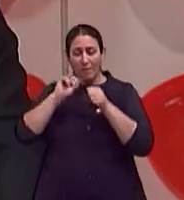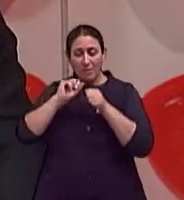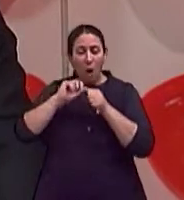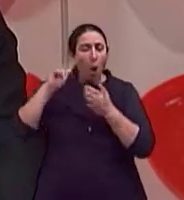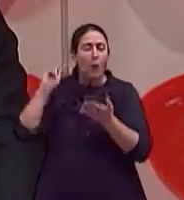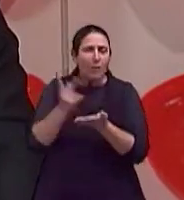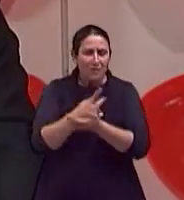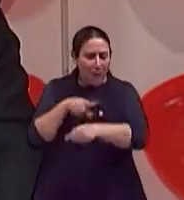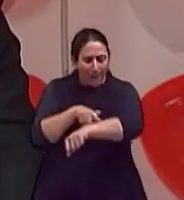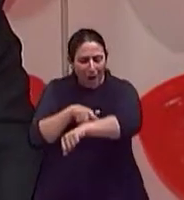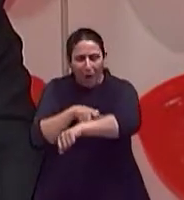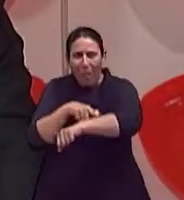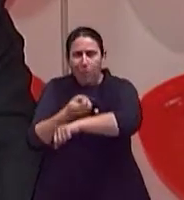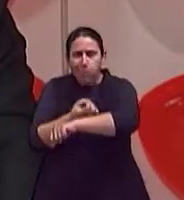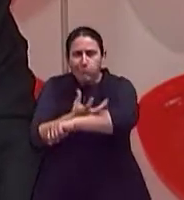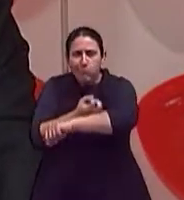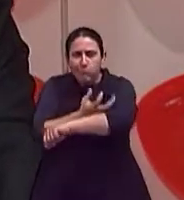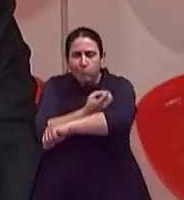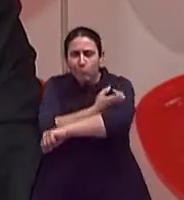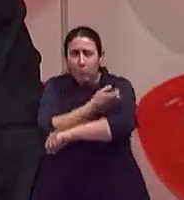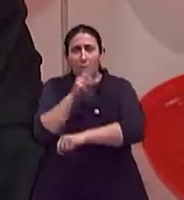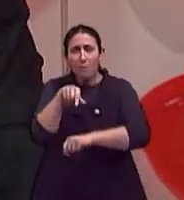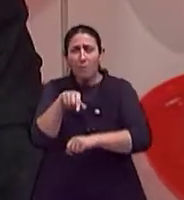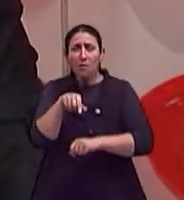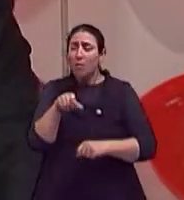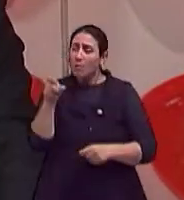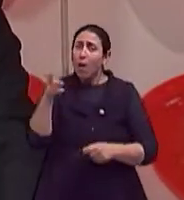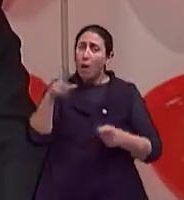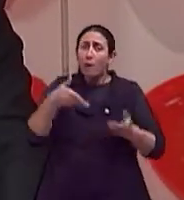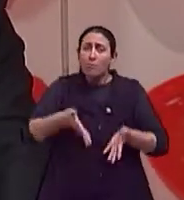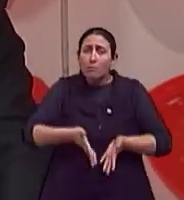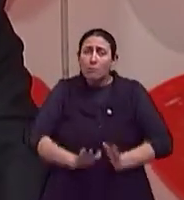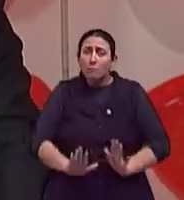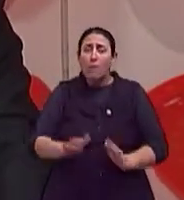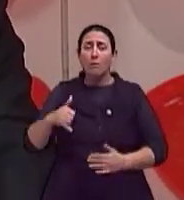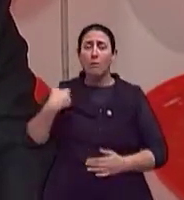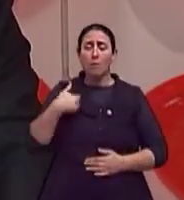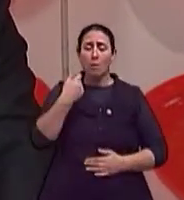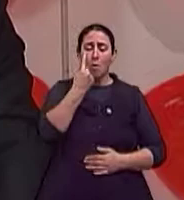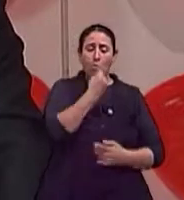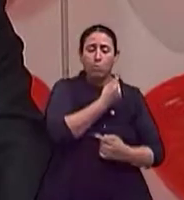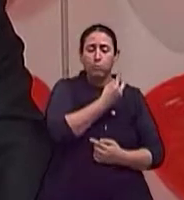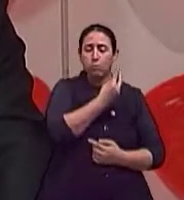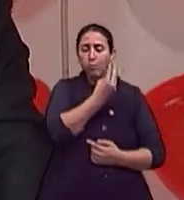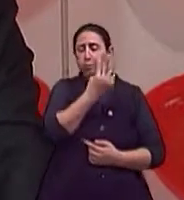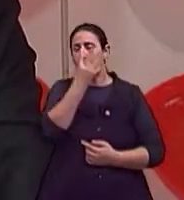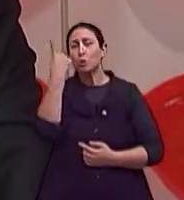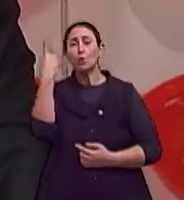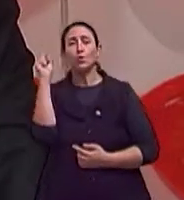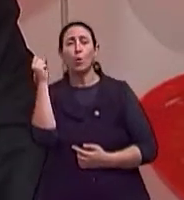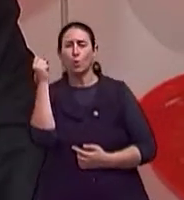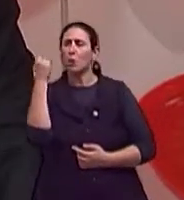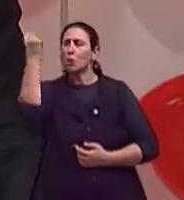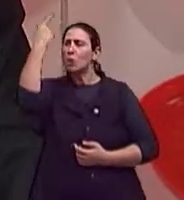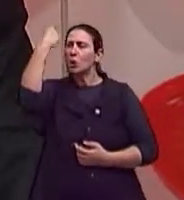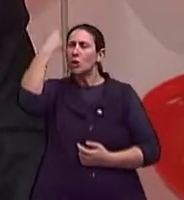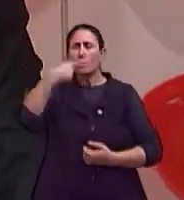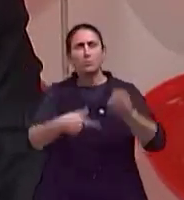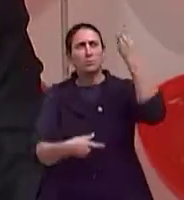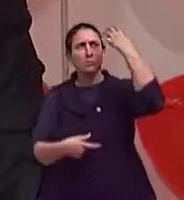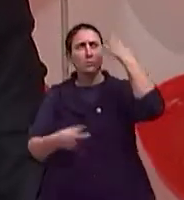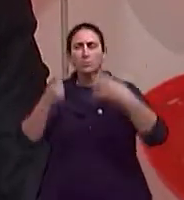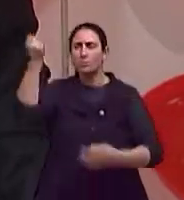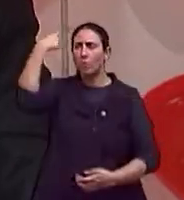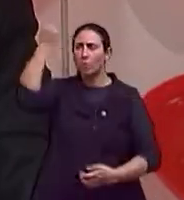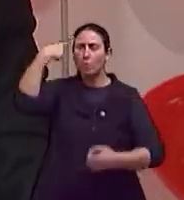maligno de pele na vida adulta, a pessoa recebe nos primeiros 18 anos de vida. Daí a importância. Então, o pai, a mãe,